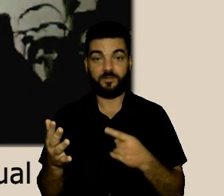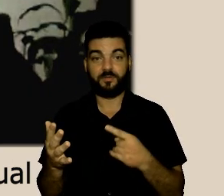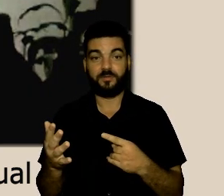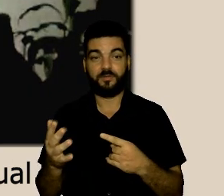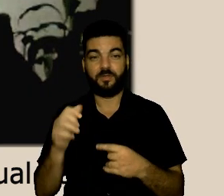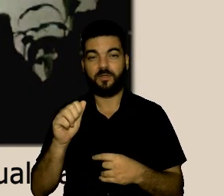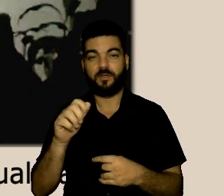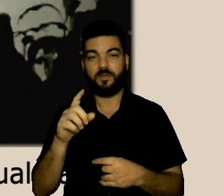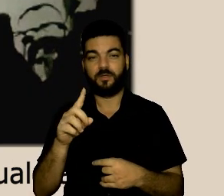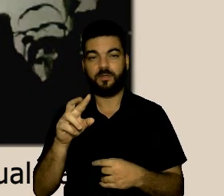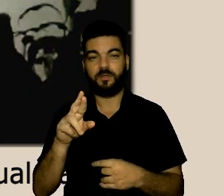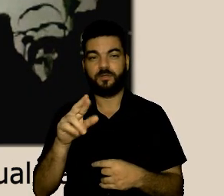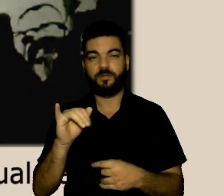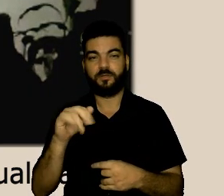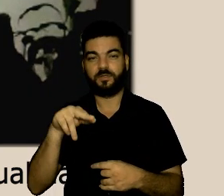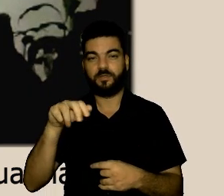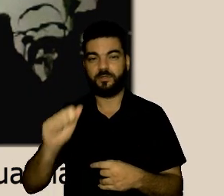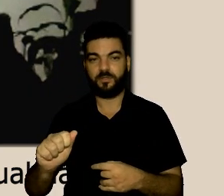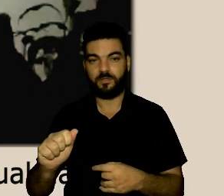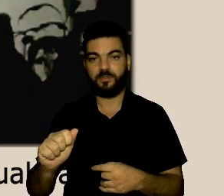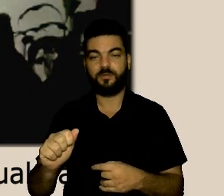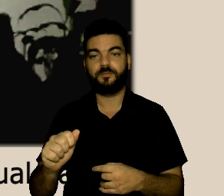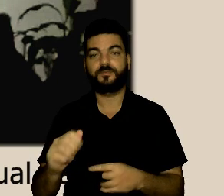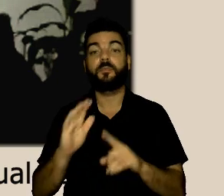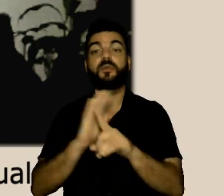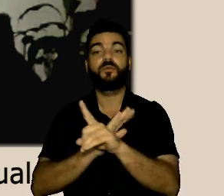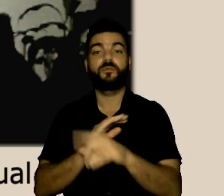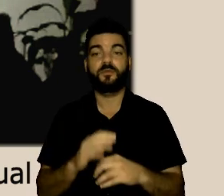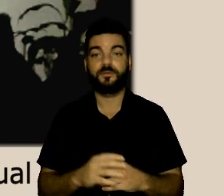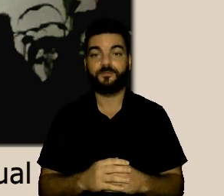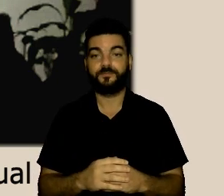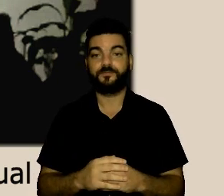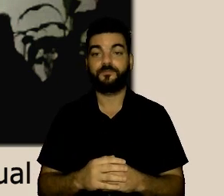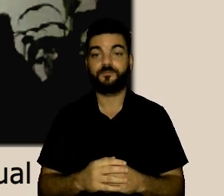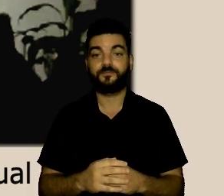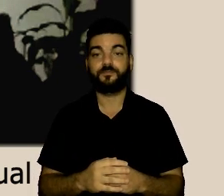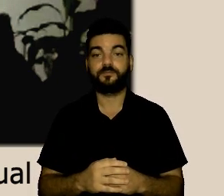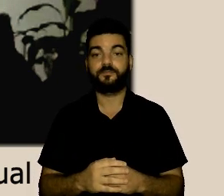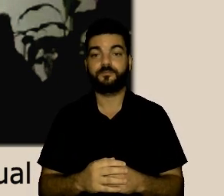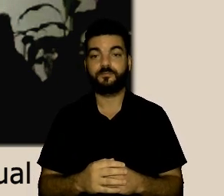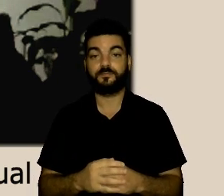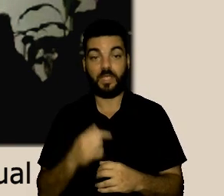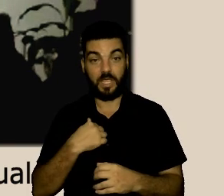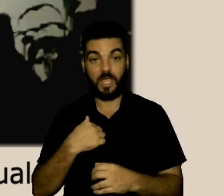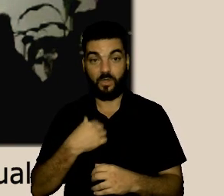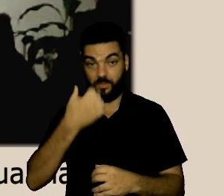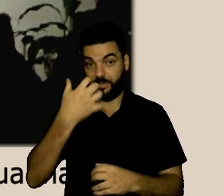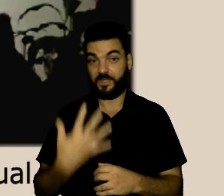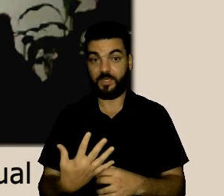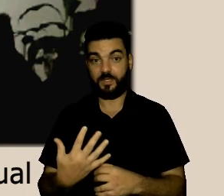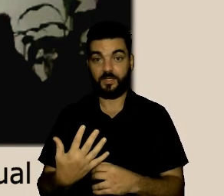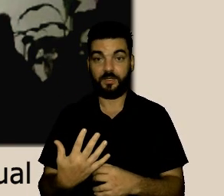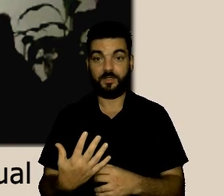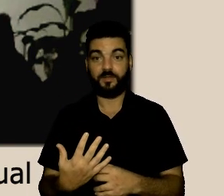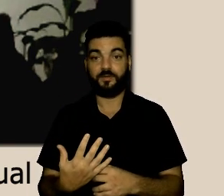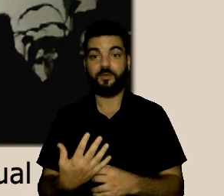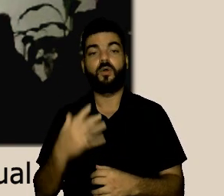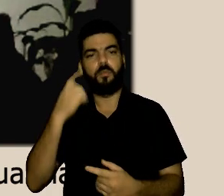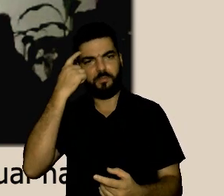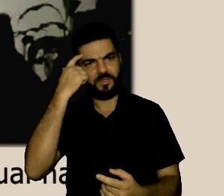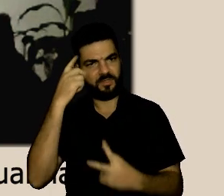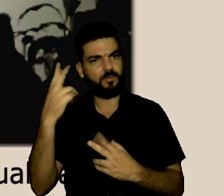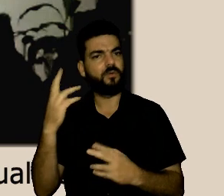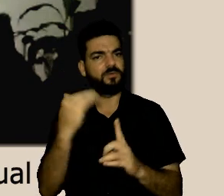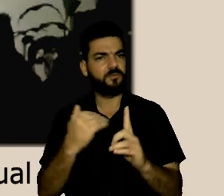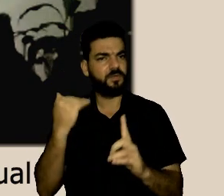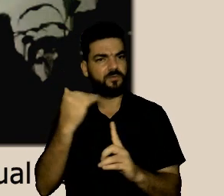comentário aqui a fala da Briana Eugênio Alvim Barreiro sobre a minha